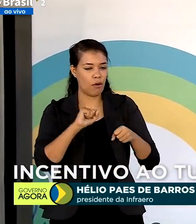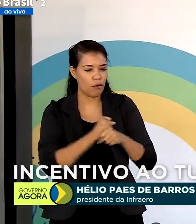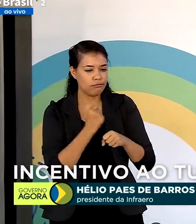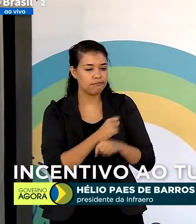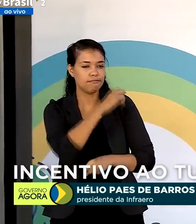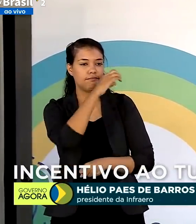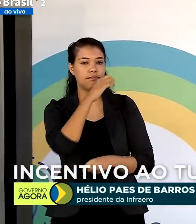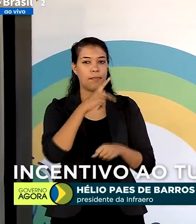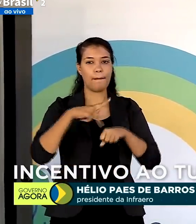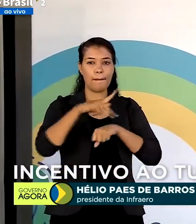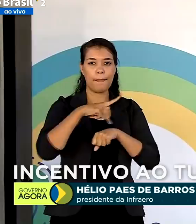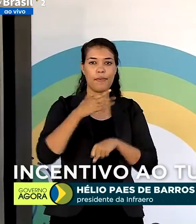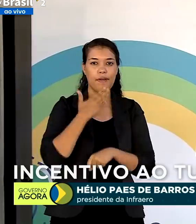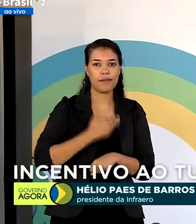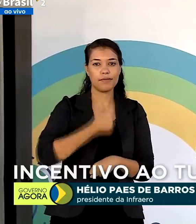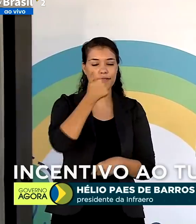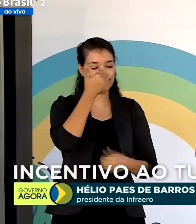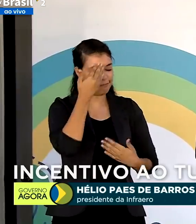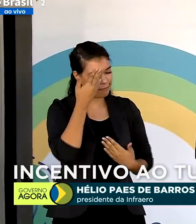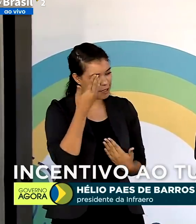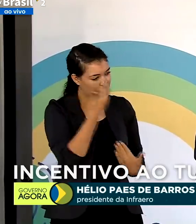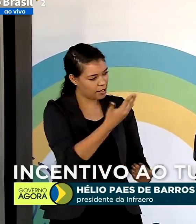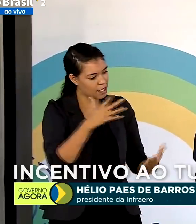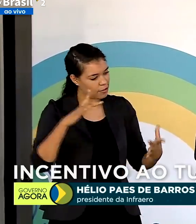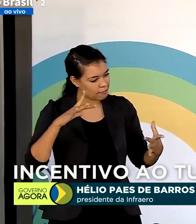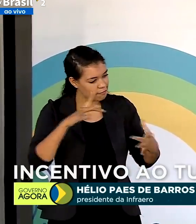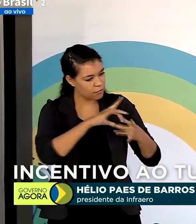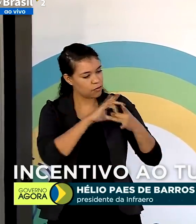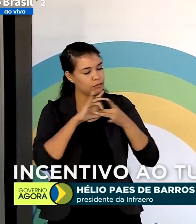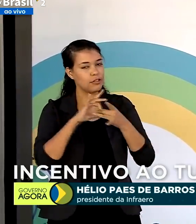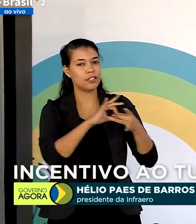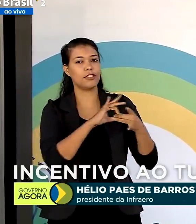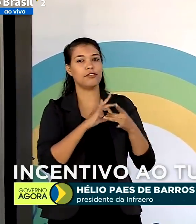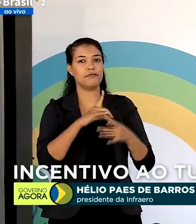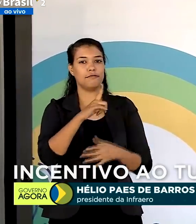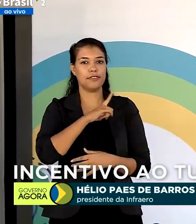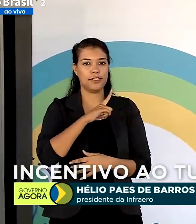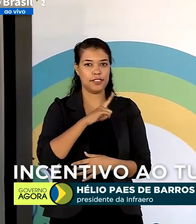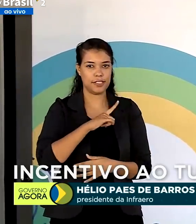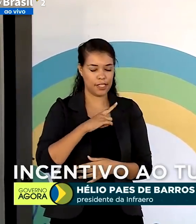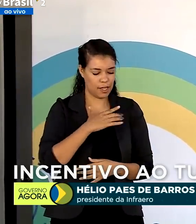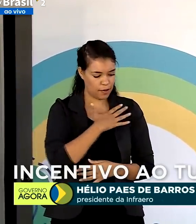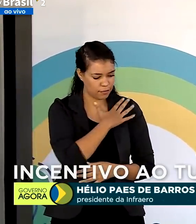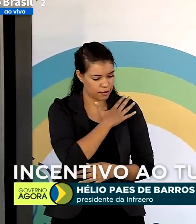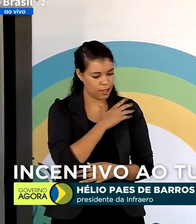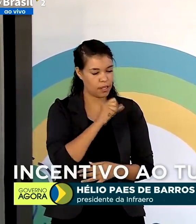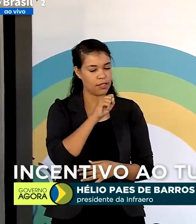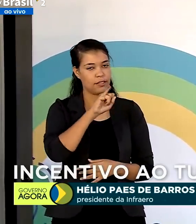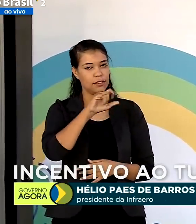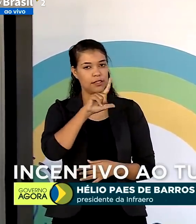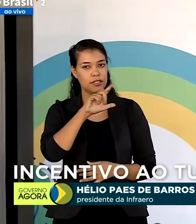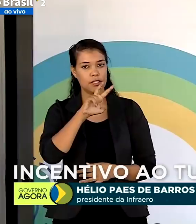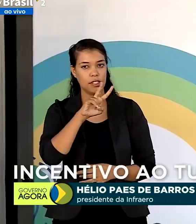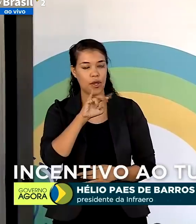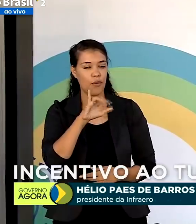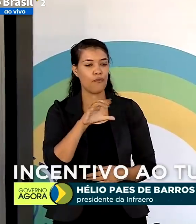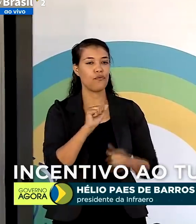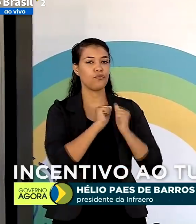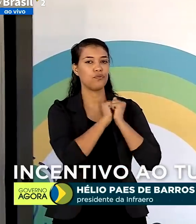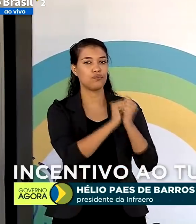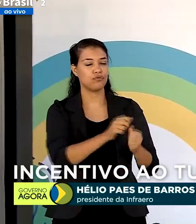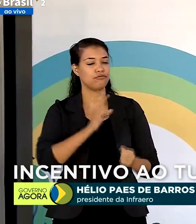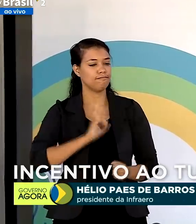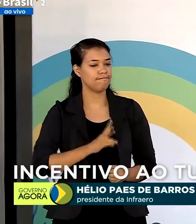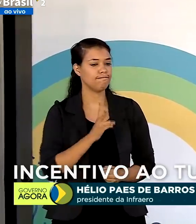agradeço muito essa sinergia, agradeço profundamente ao general Silvio Luna, grande companheiro, sem o